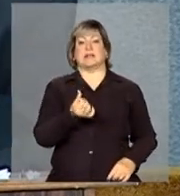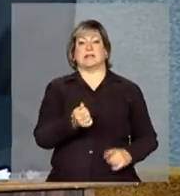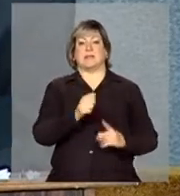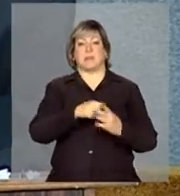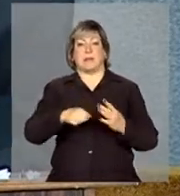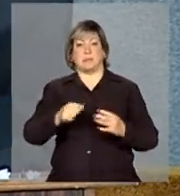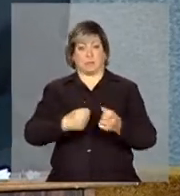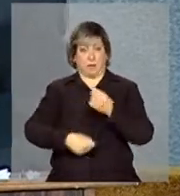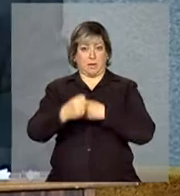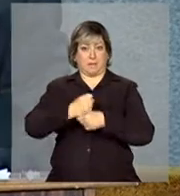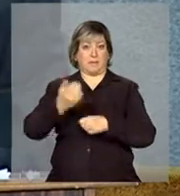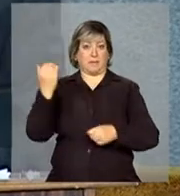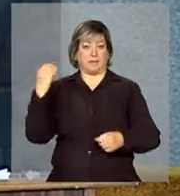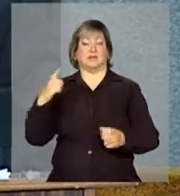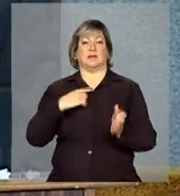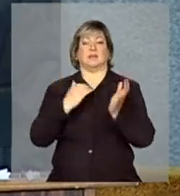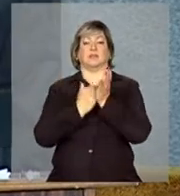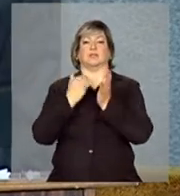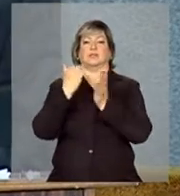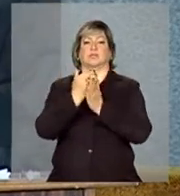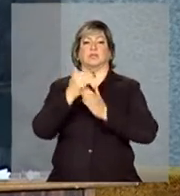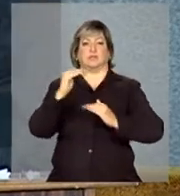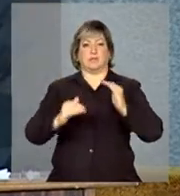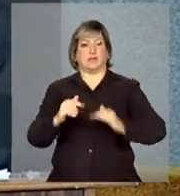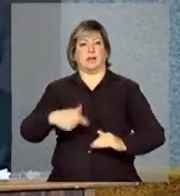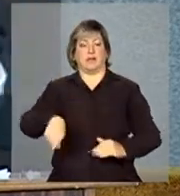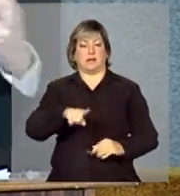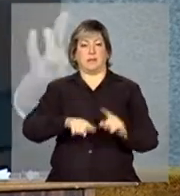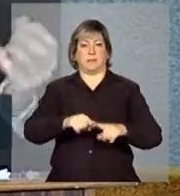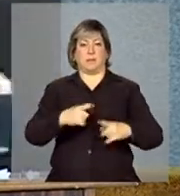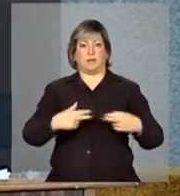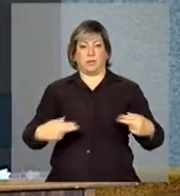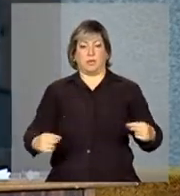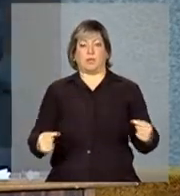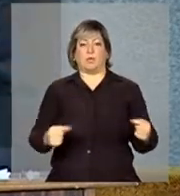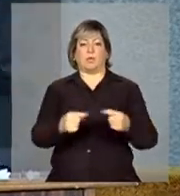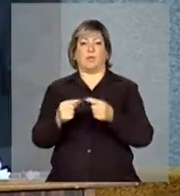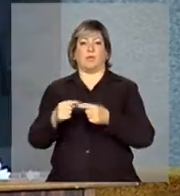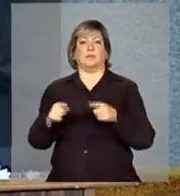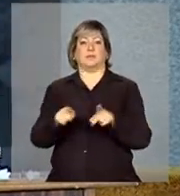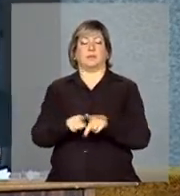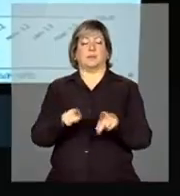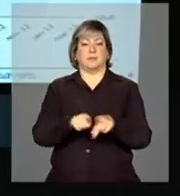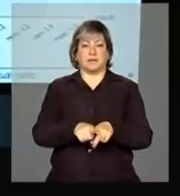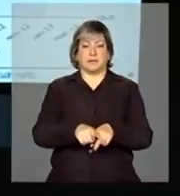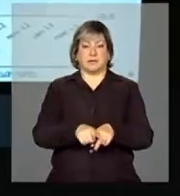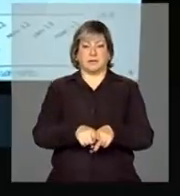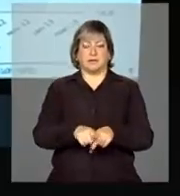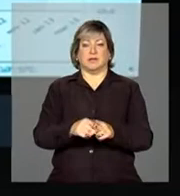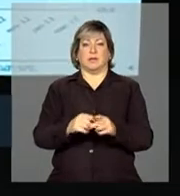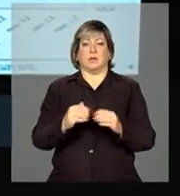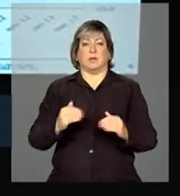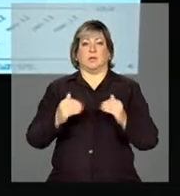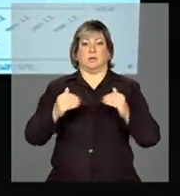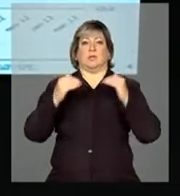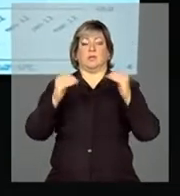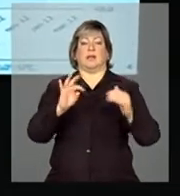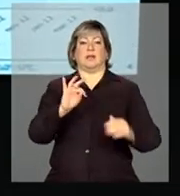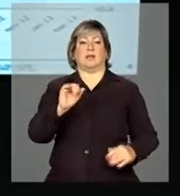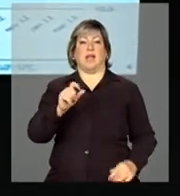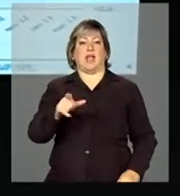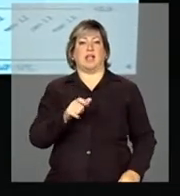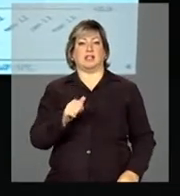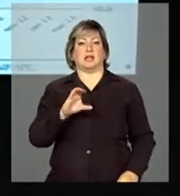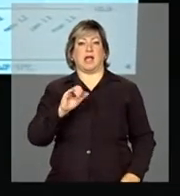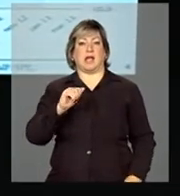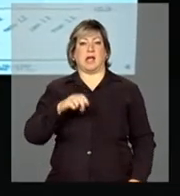gente teve um crescimento da variação desses produtos, combinado também com um crescimento da taxa de câmbio. Também a